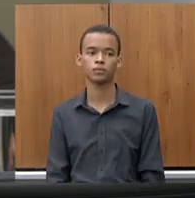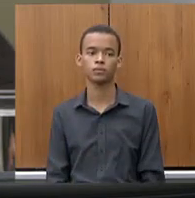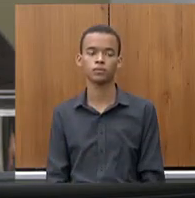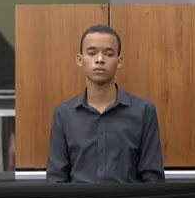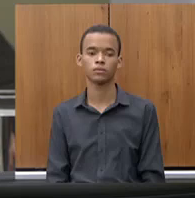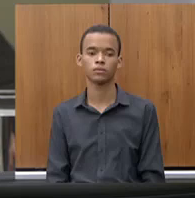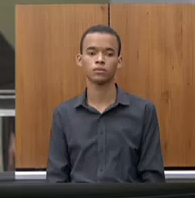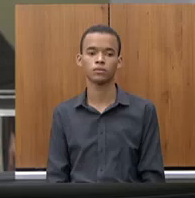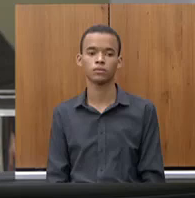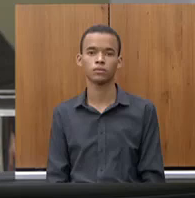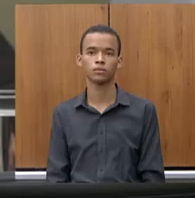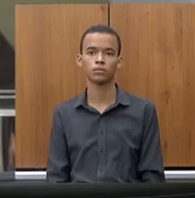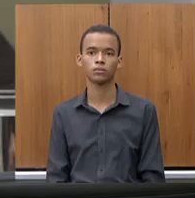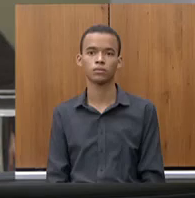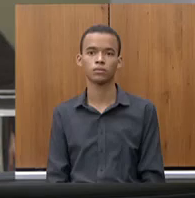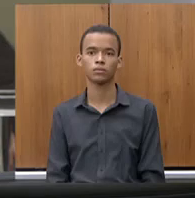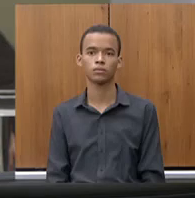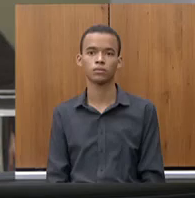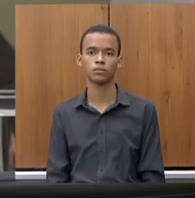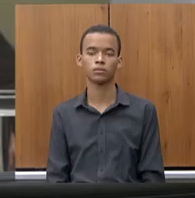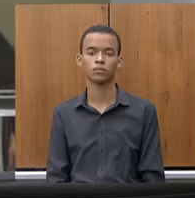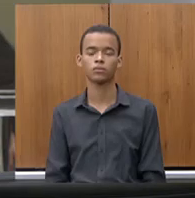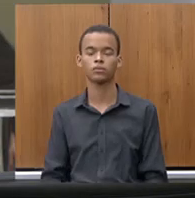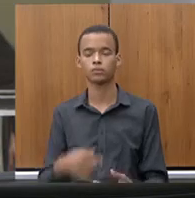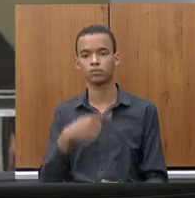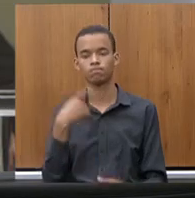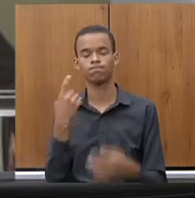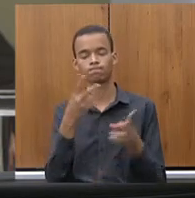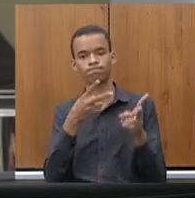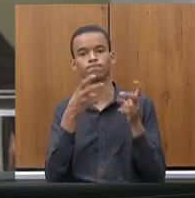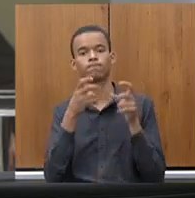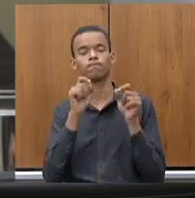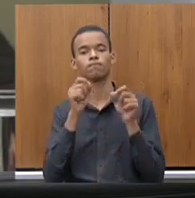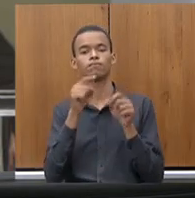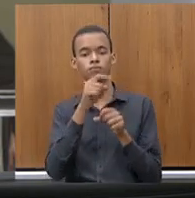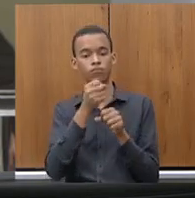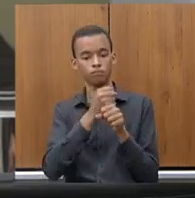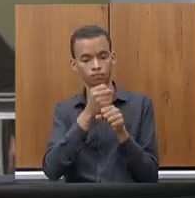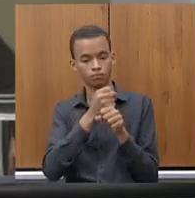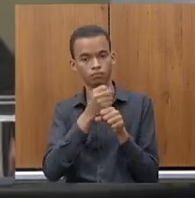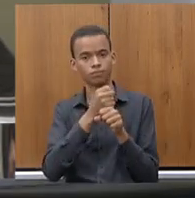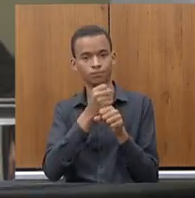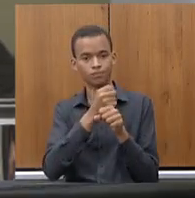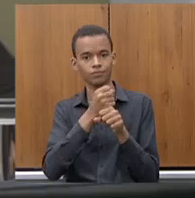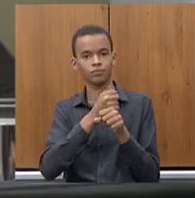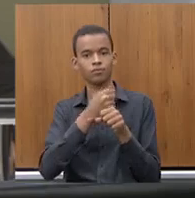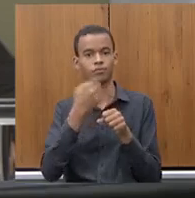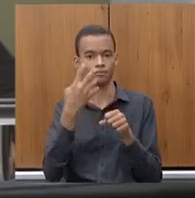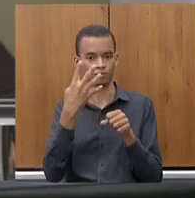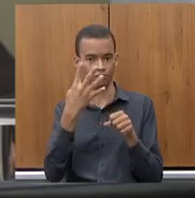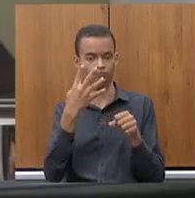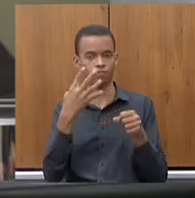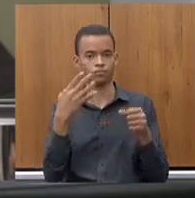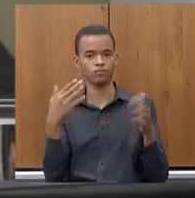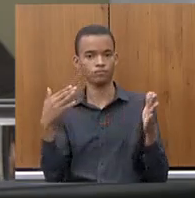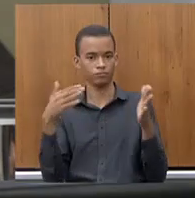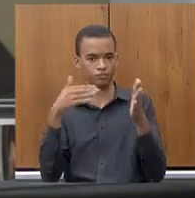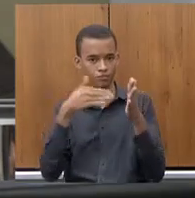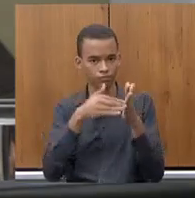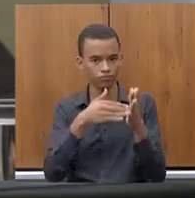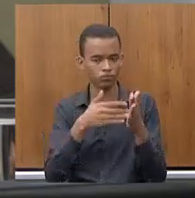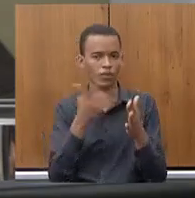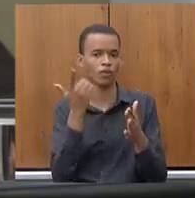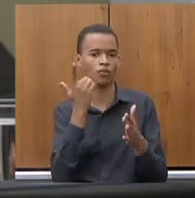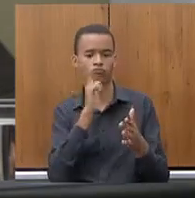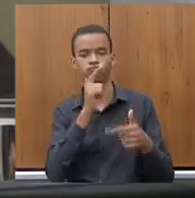é que esses quatro anos de governo foram muito melhores que os quatro anos anteriores sem entrar em muito